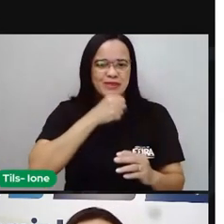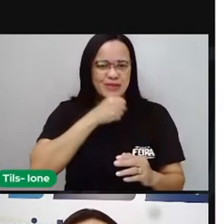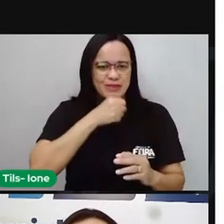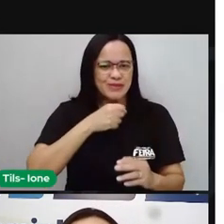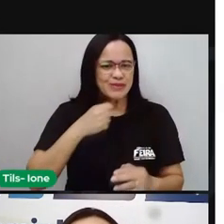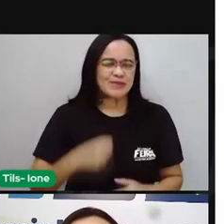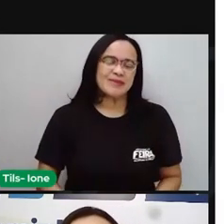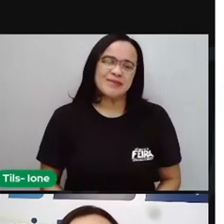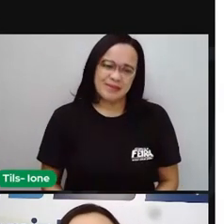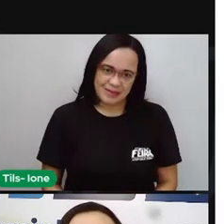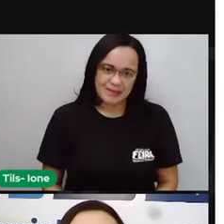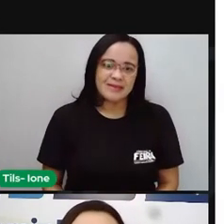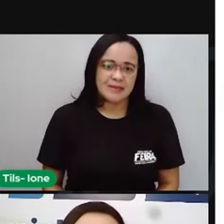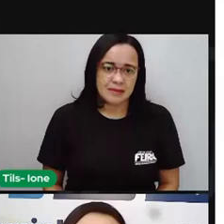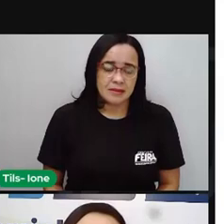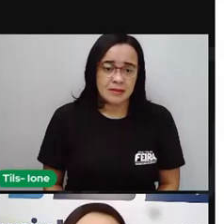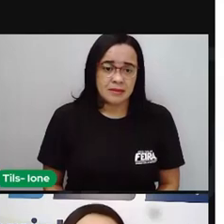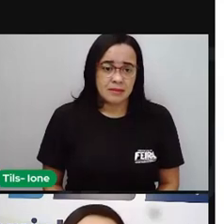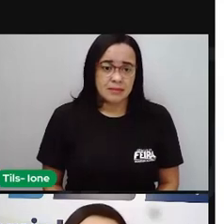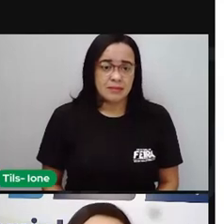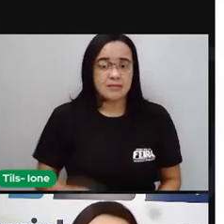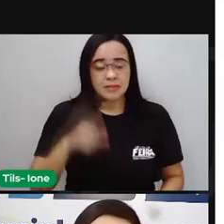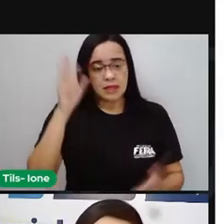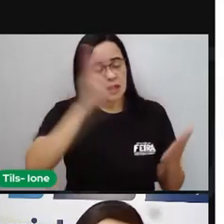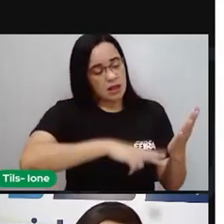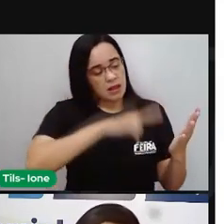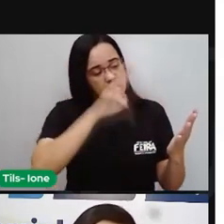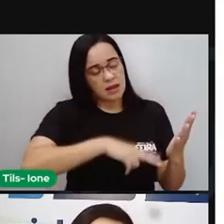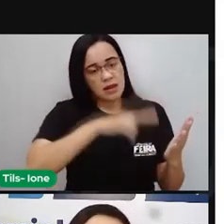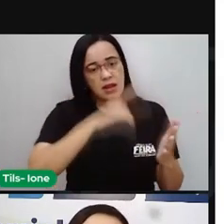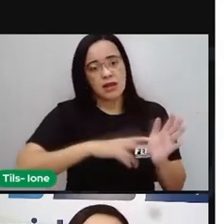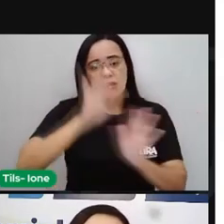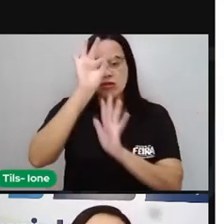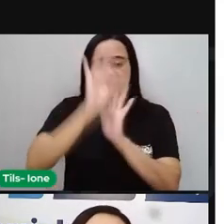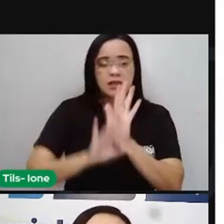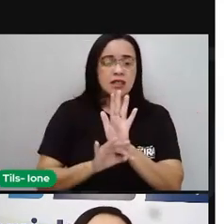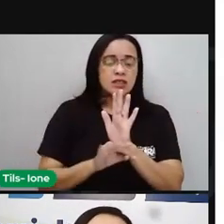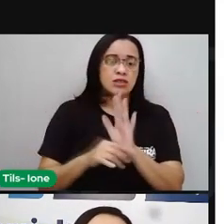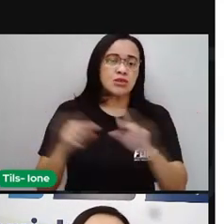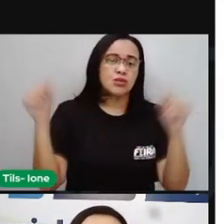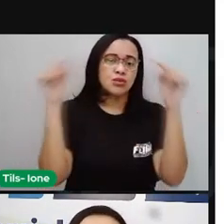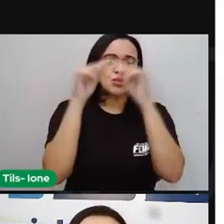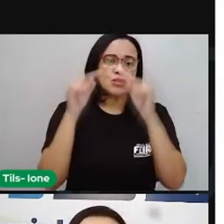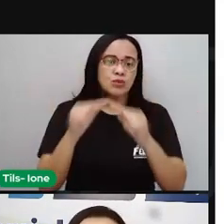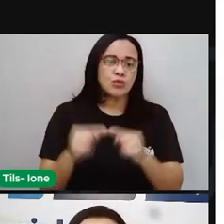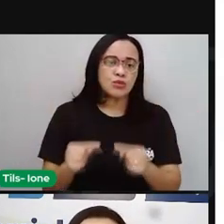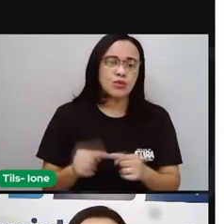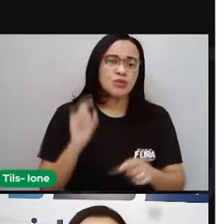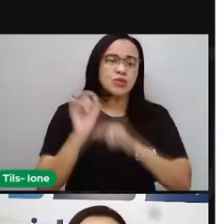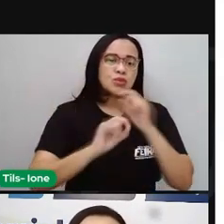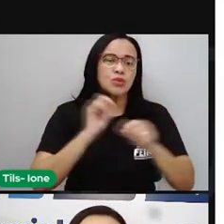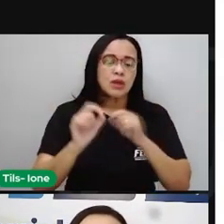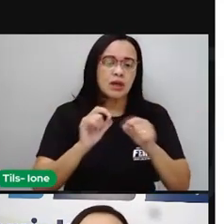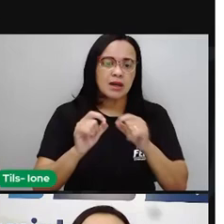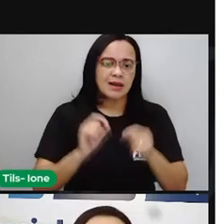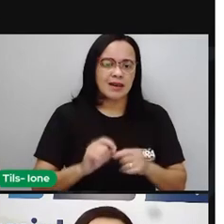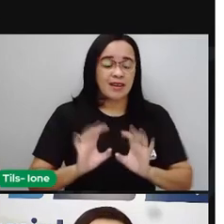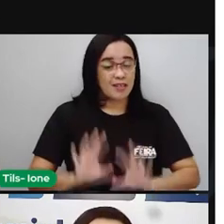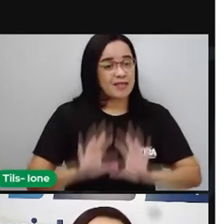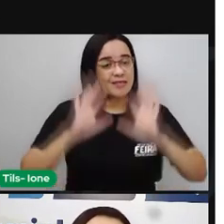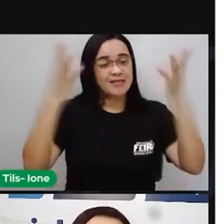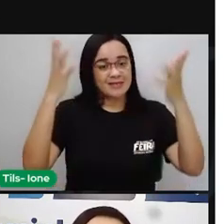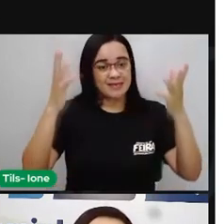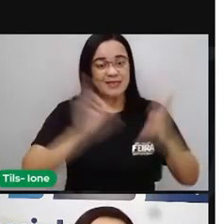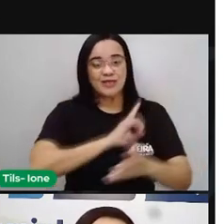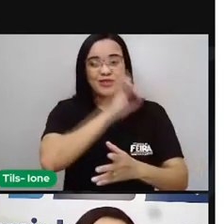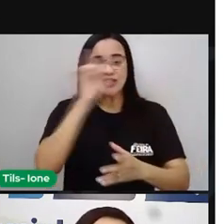E aí, para completar, a prova é fazer a leitura aí de alguns textos relacionados aí, homenageando,